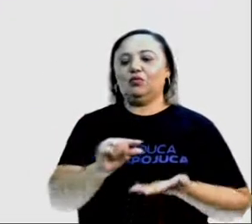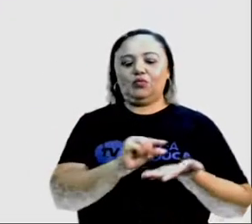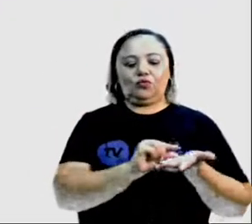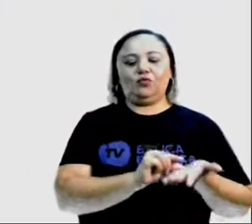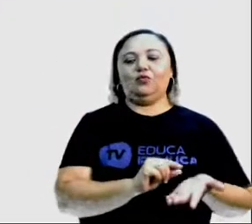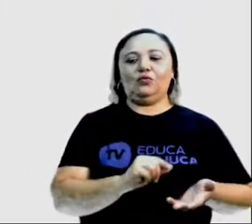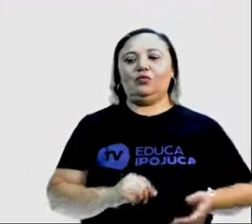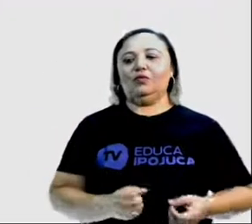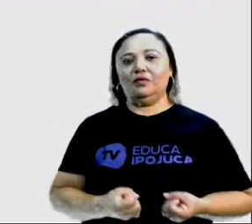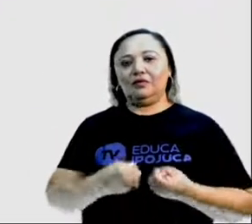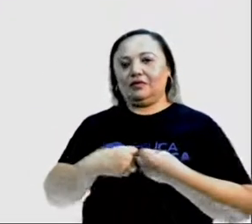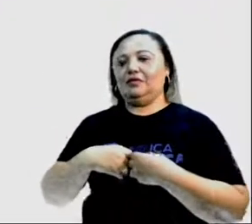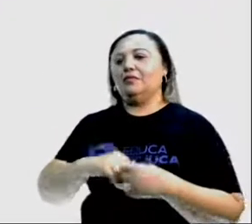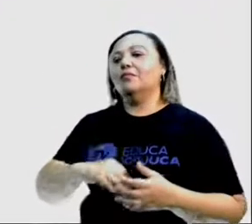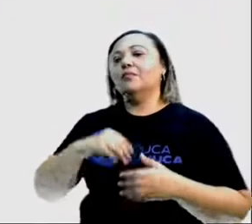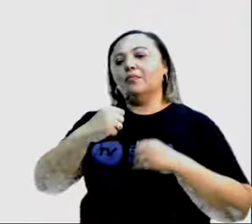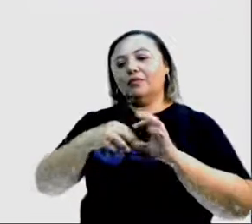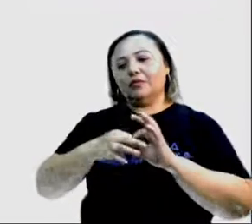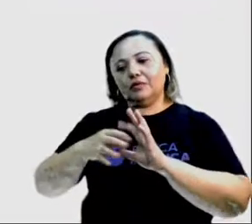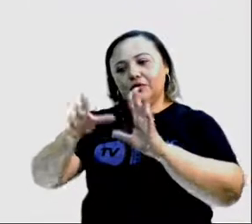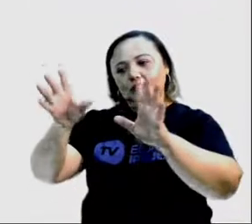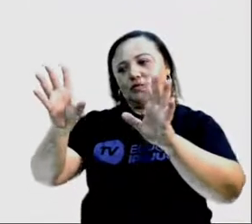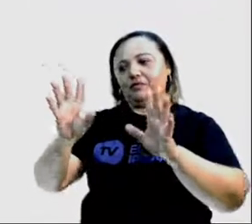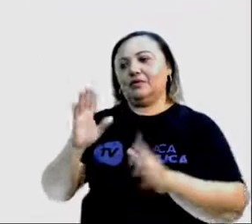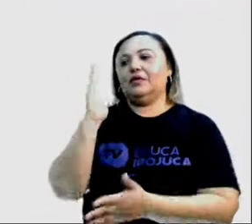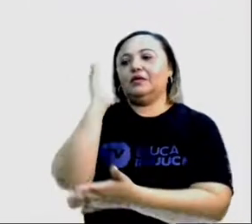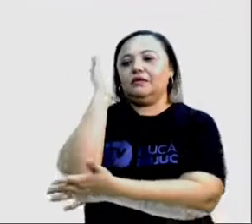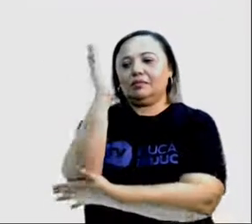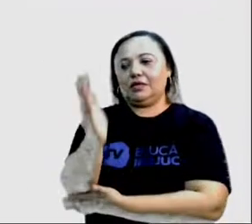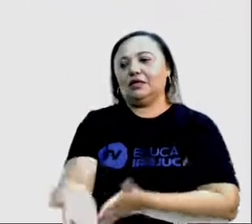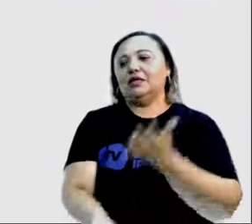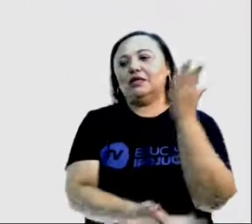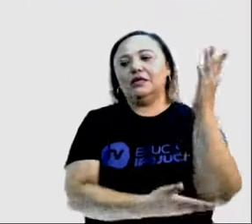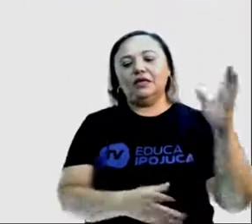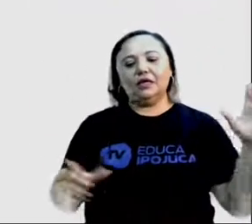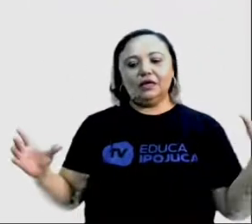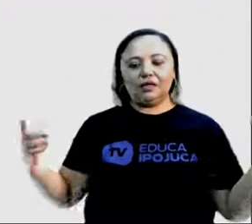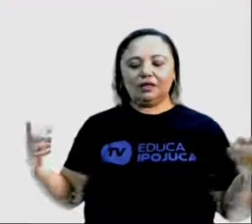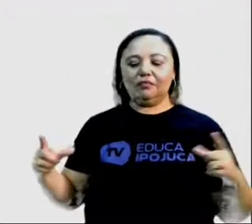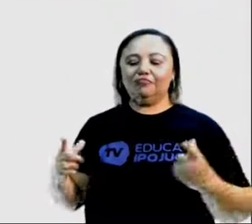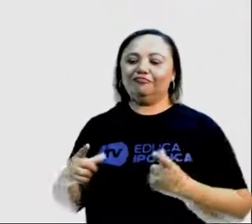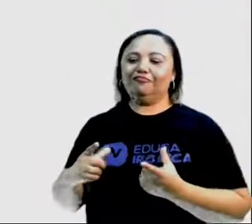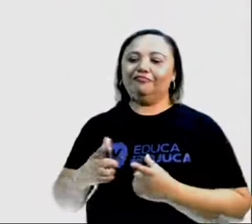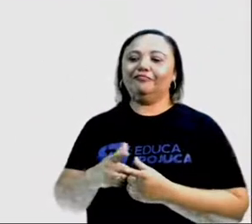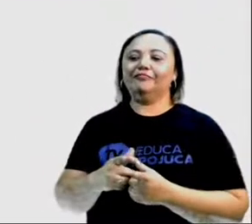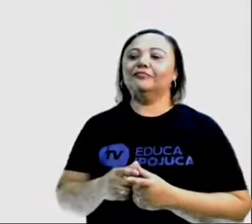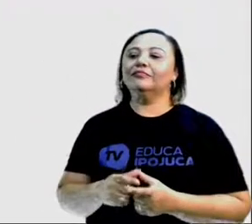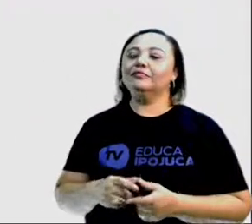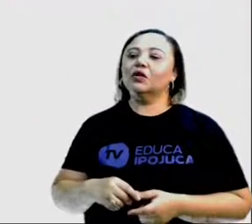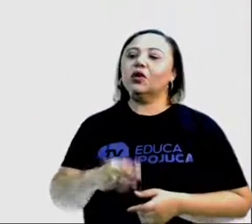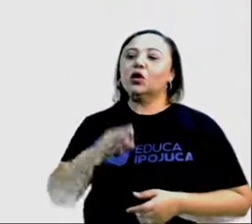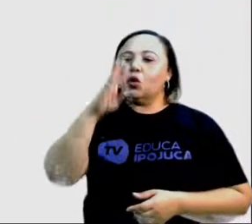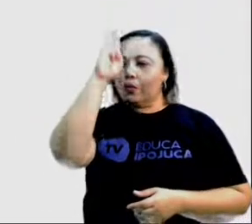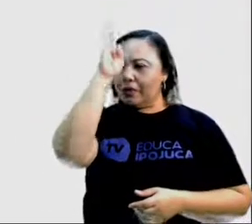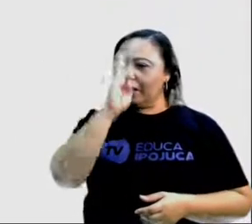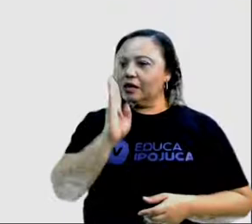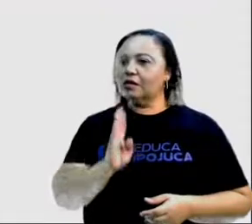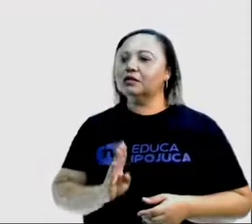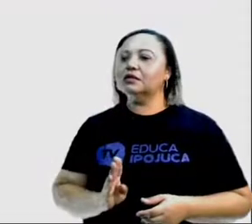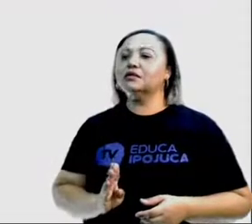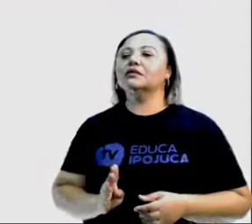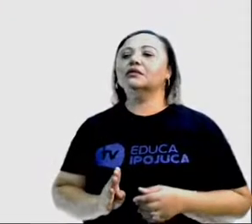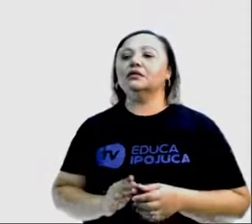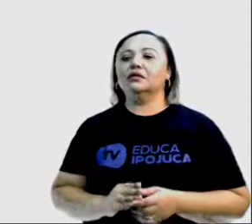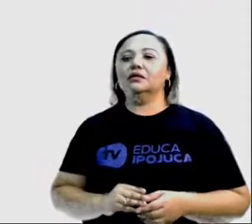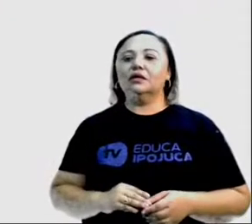desmatamento na Amazônia continua aumentando e diminui cada vez mais a chance de o país cumprir com a